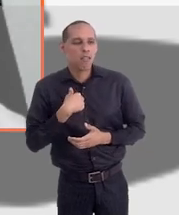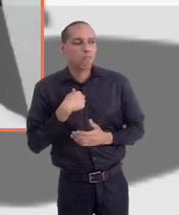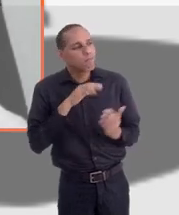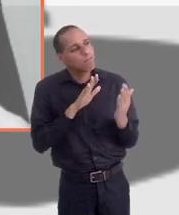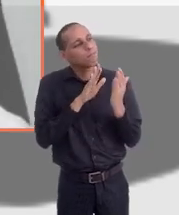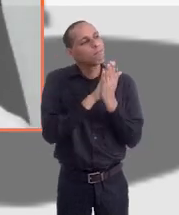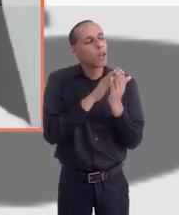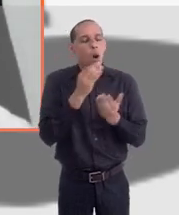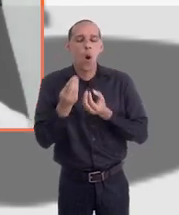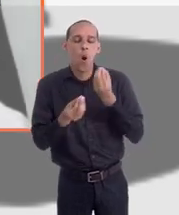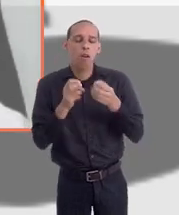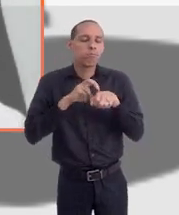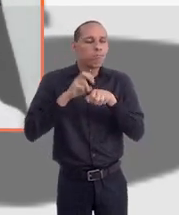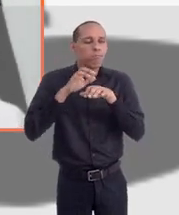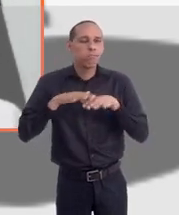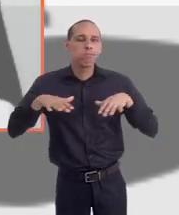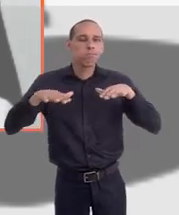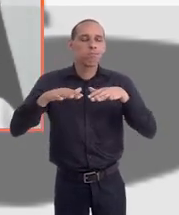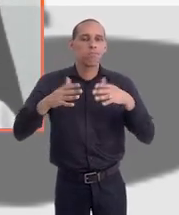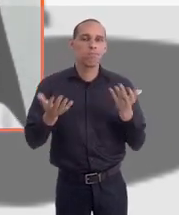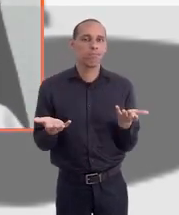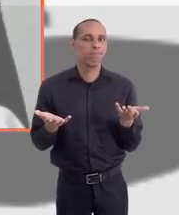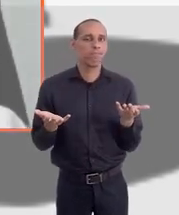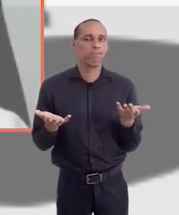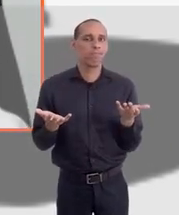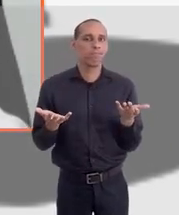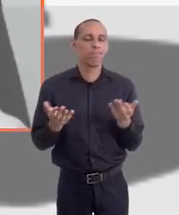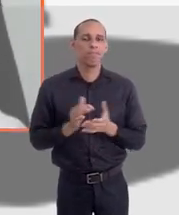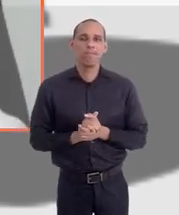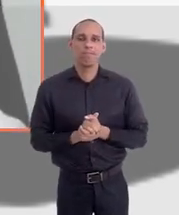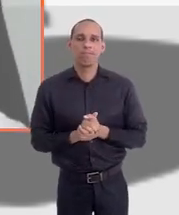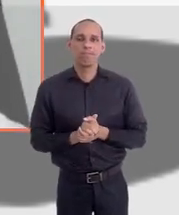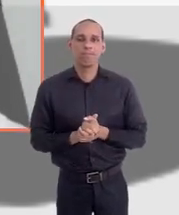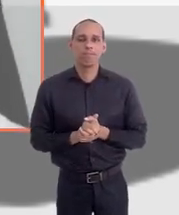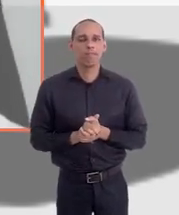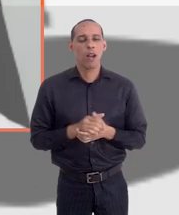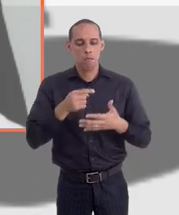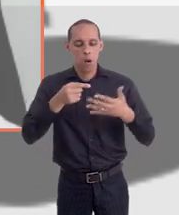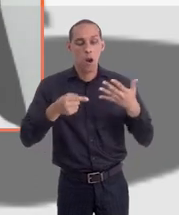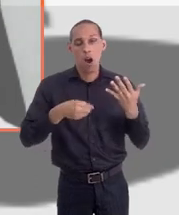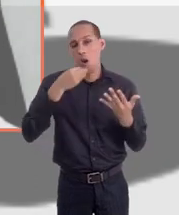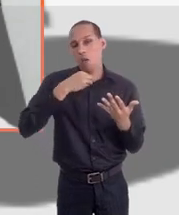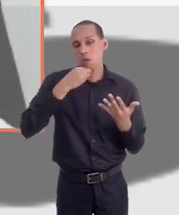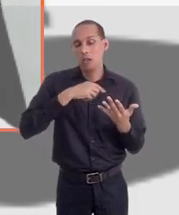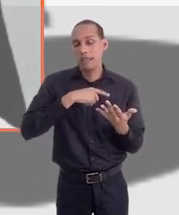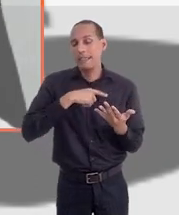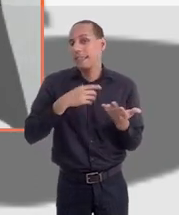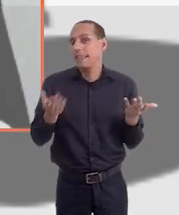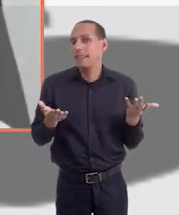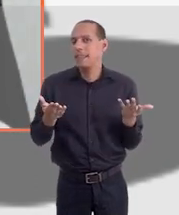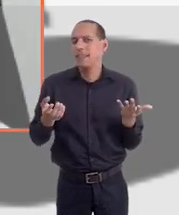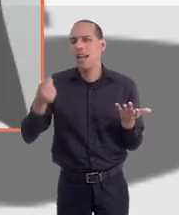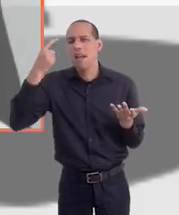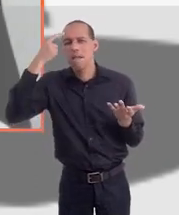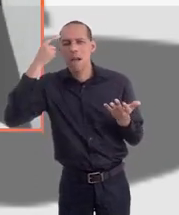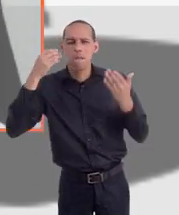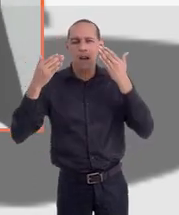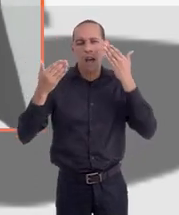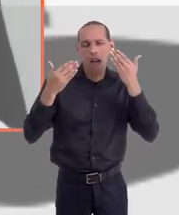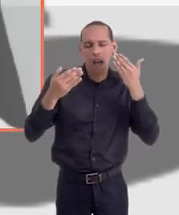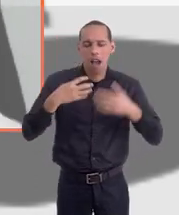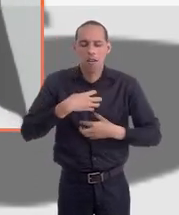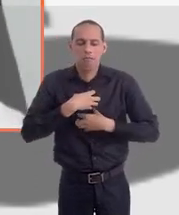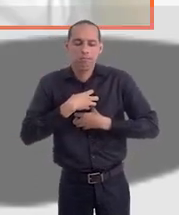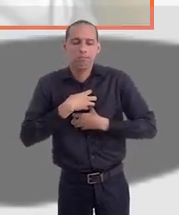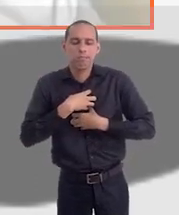encarar a situação da pandemia dentro, naturalmente, das possibilidades, né? Porque tem tudo uma parte psicológica e